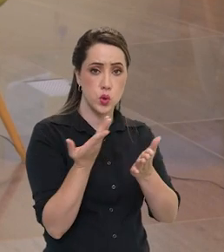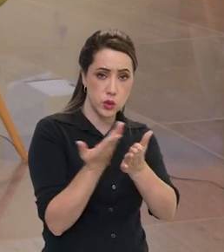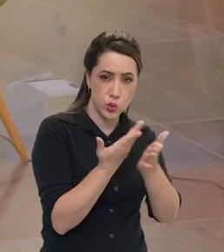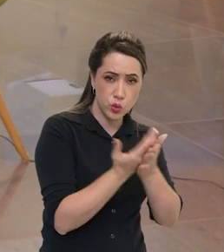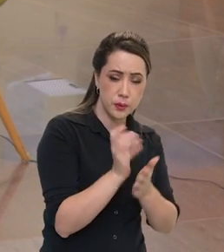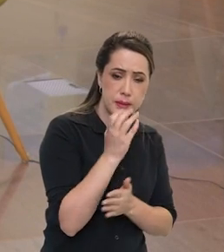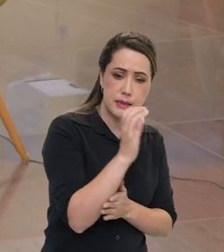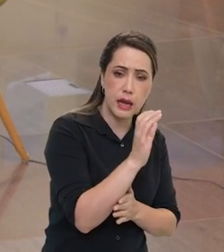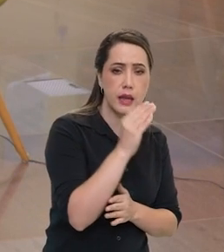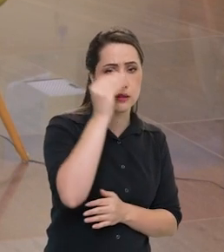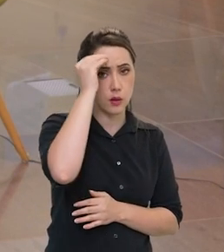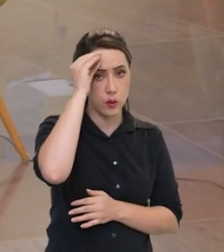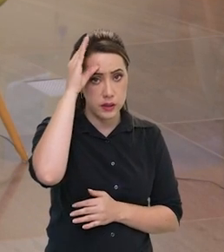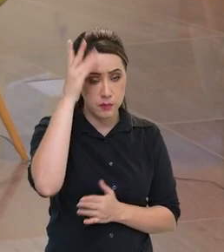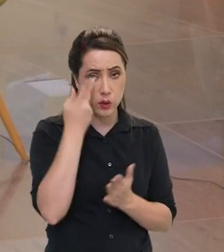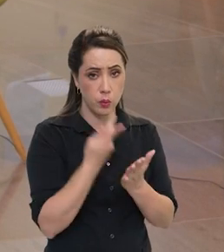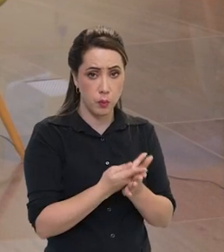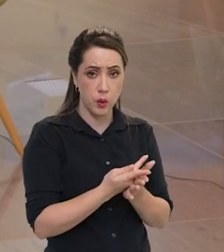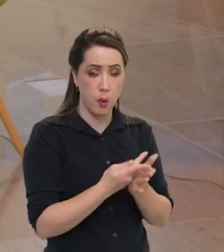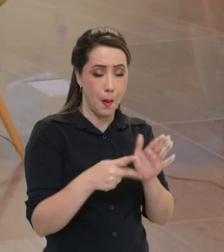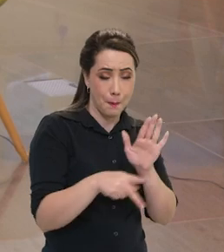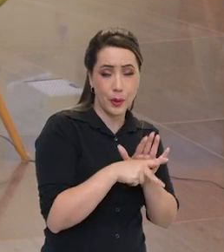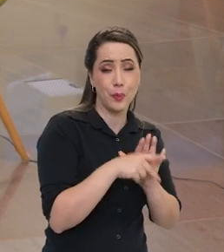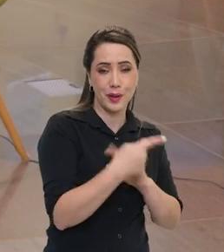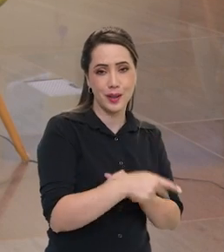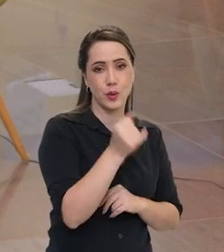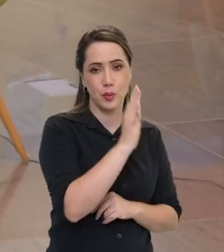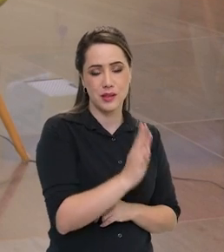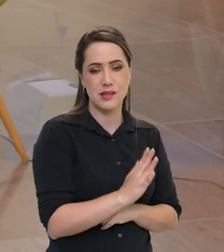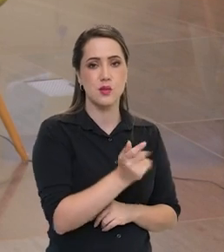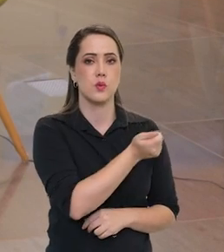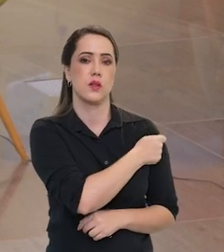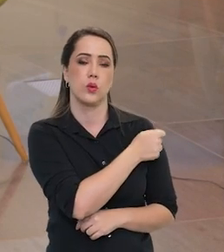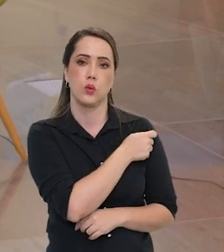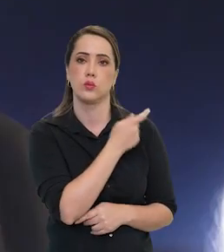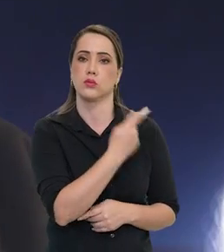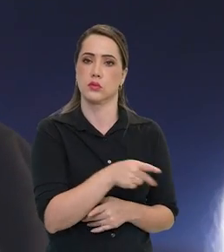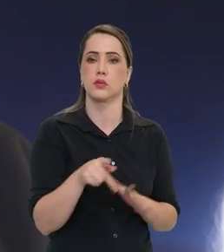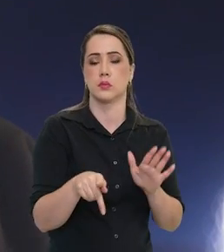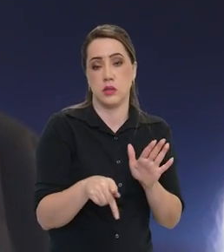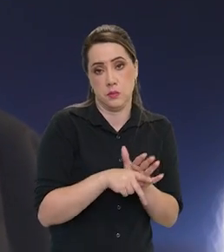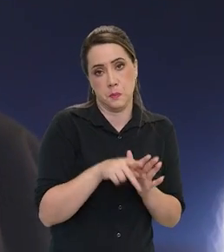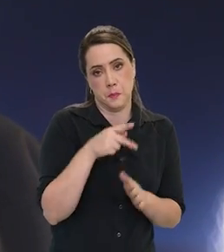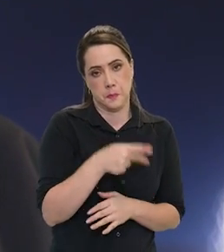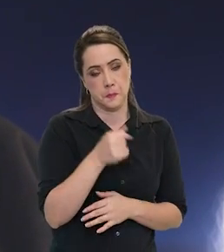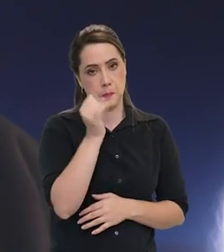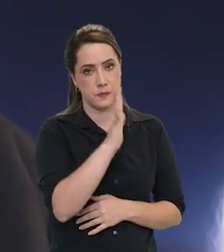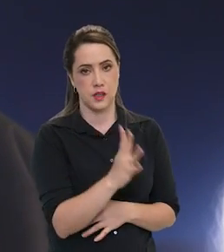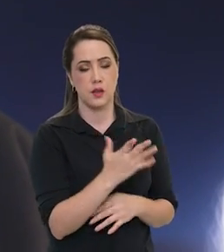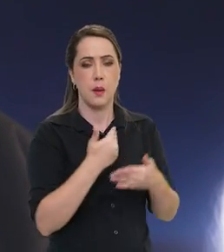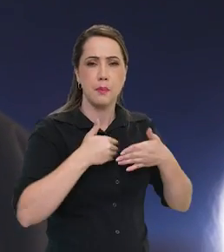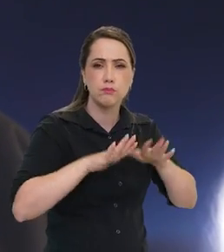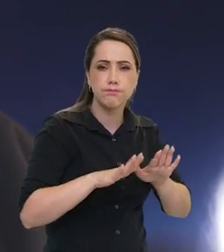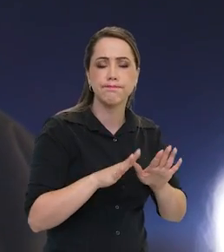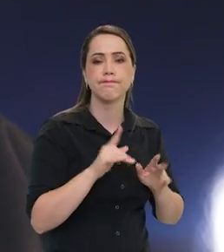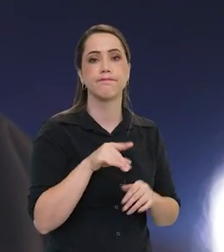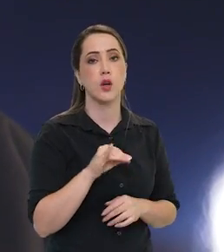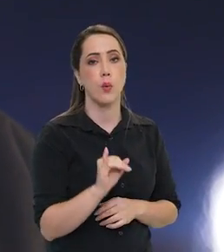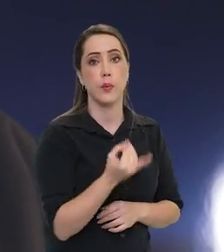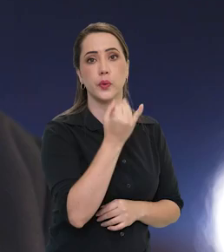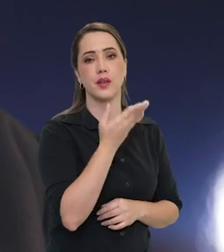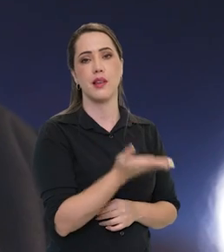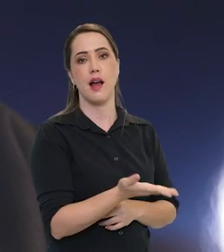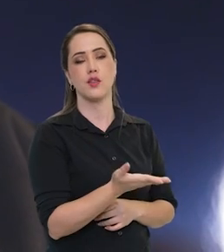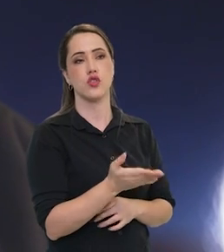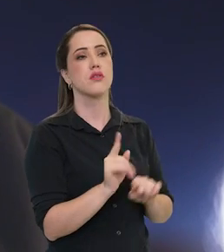brasileiros, portanto, para o conhecimento brasileiro, abrir oportunidades para estudantes brasileiros, para se aprofundarem nessa área espacial, abrir